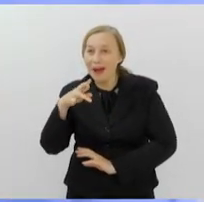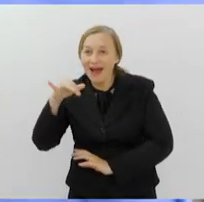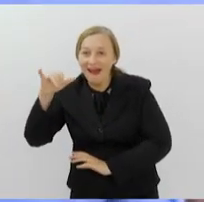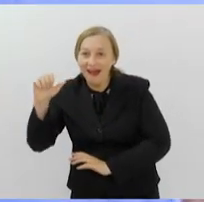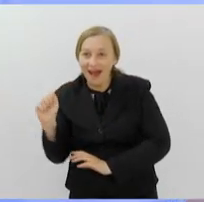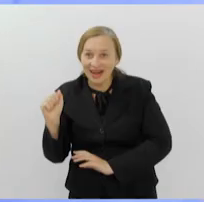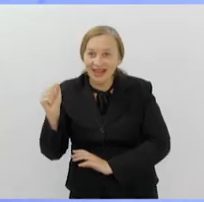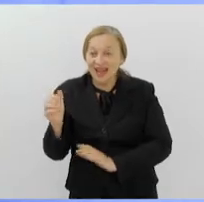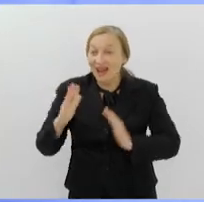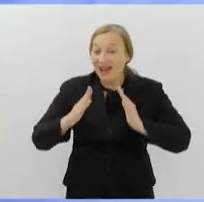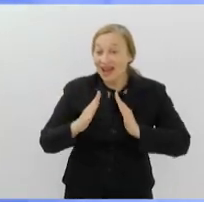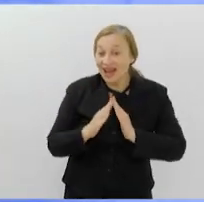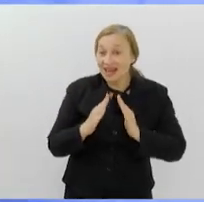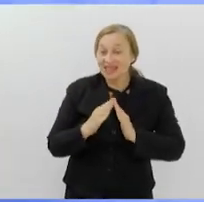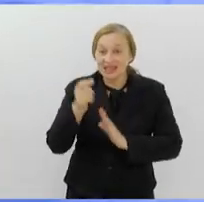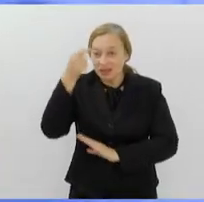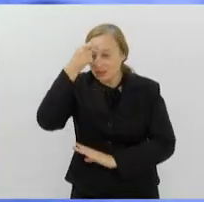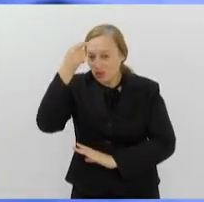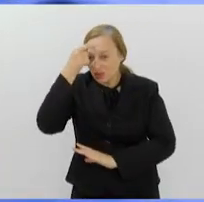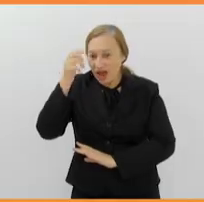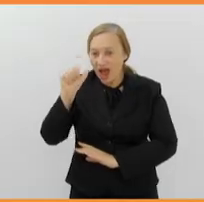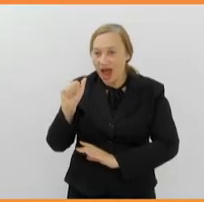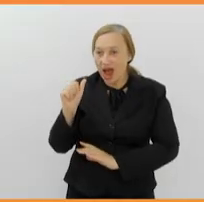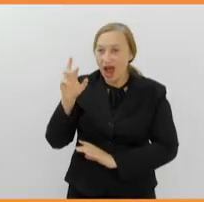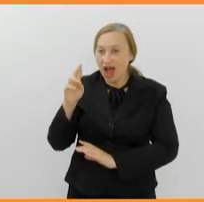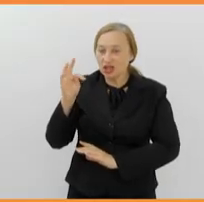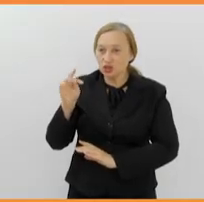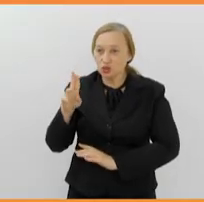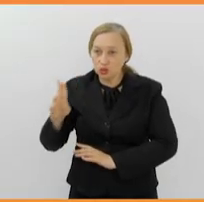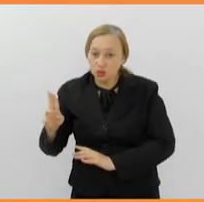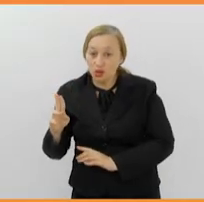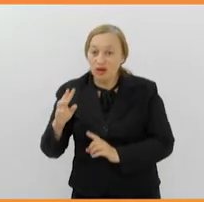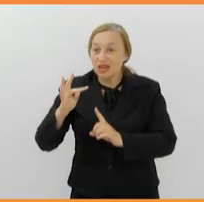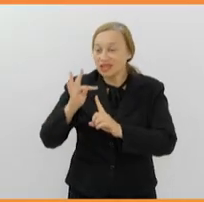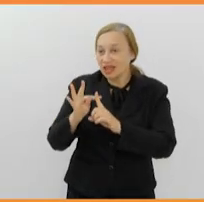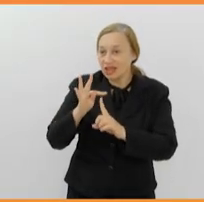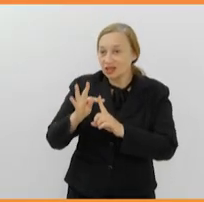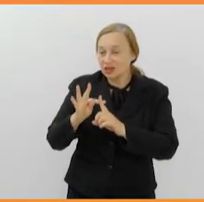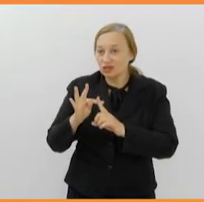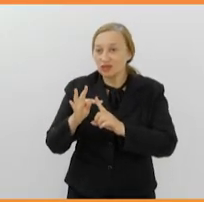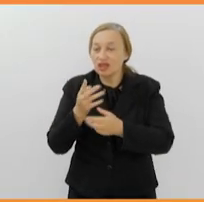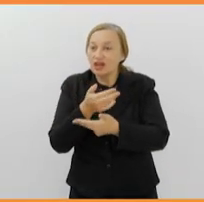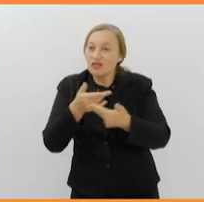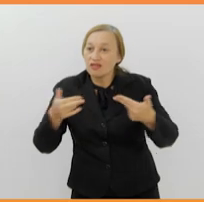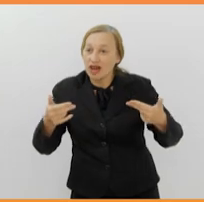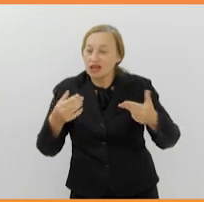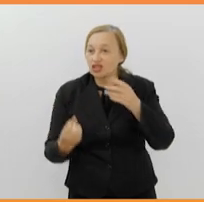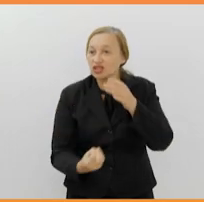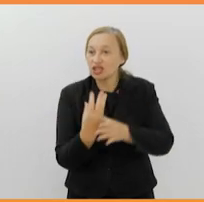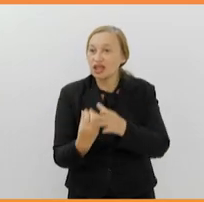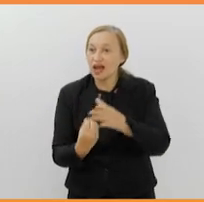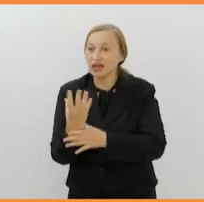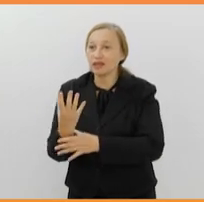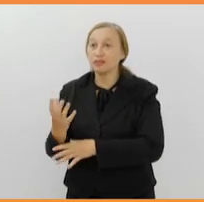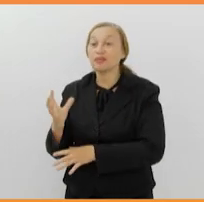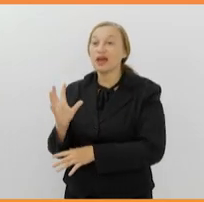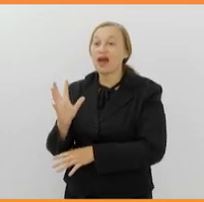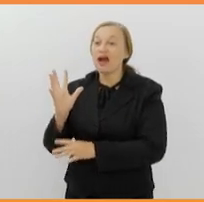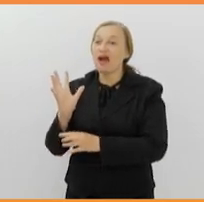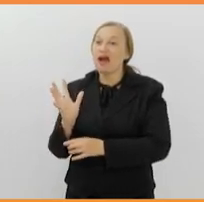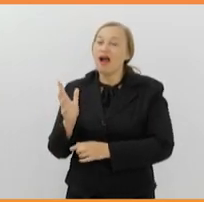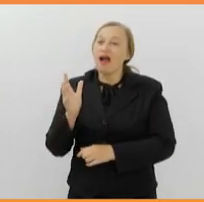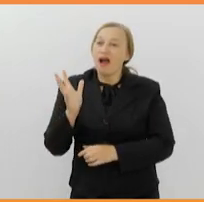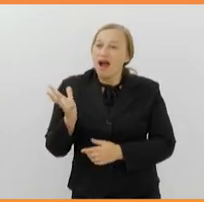Casa de Memória Arthur Dalmasso, em Teresópolis, exibe uma série de ilustrações criadas pela artista Isabela Sultani, que